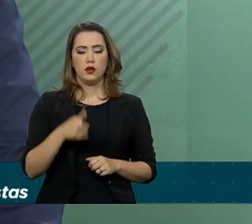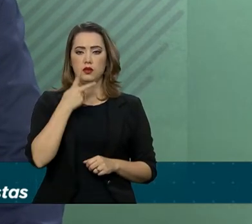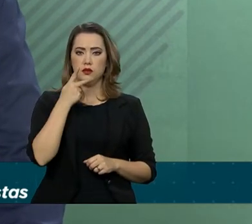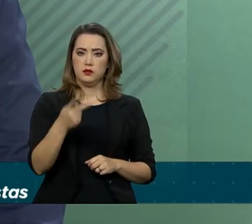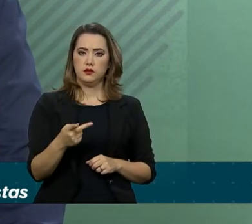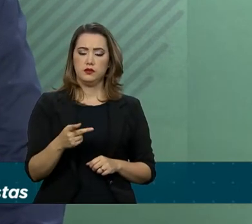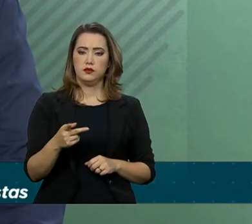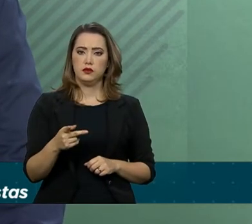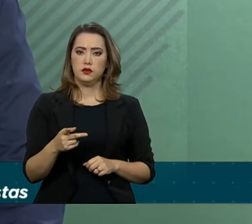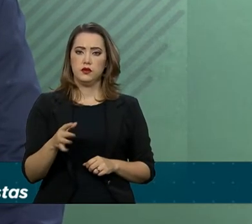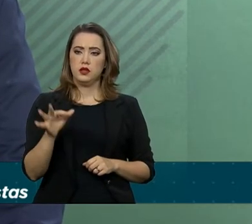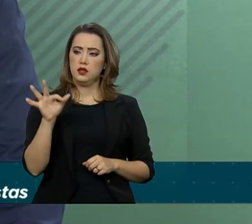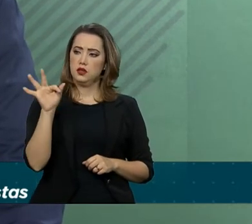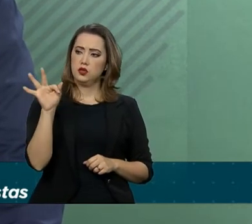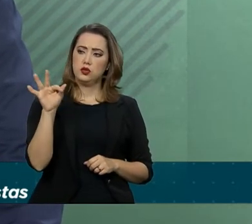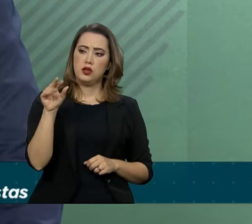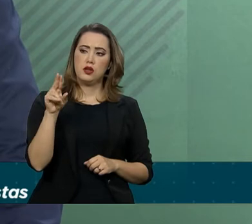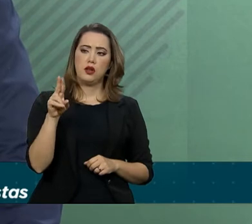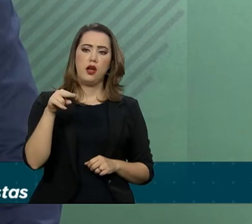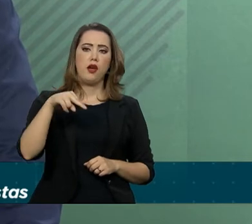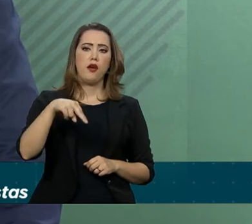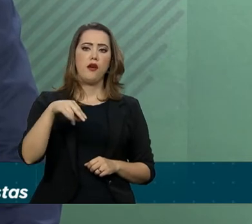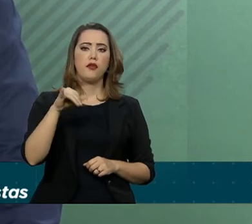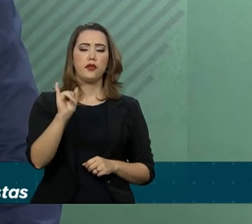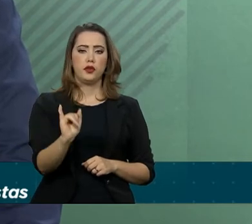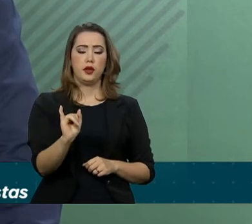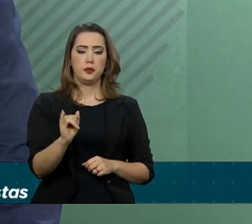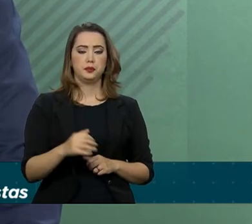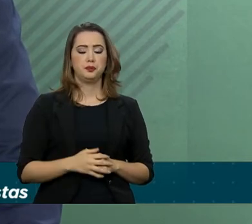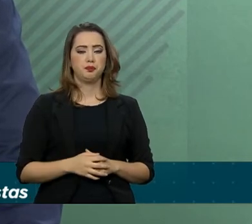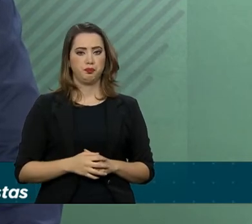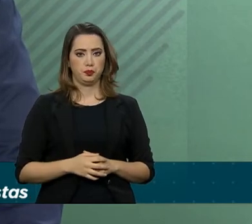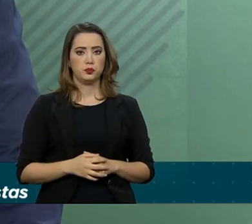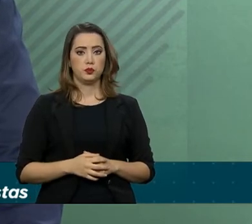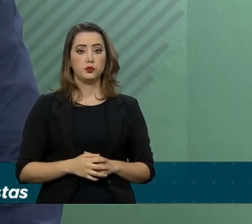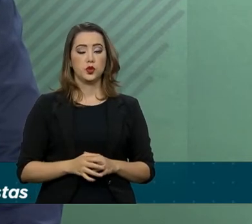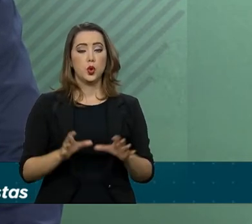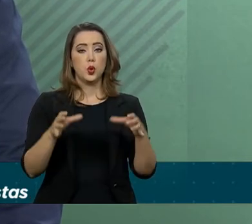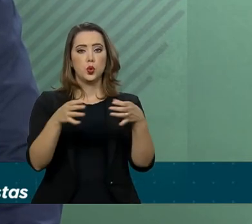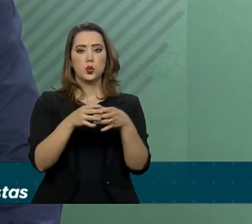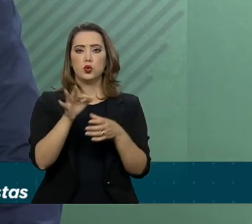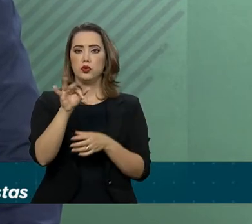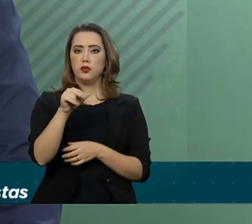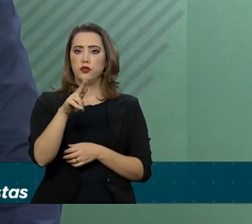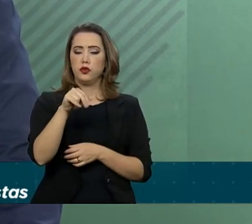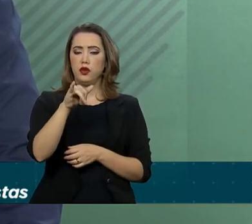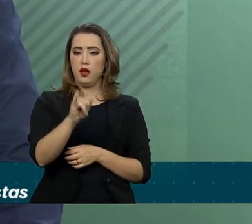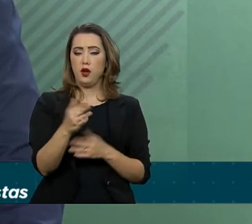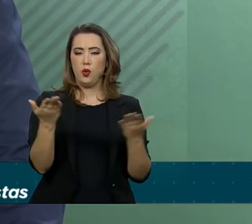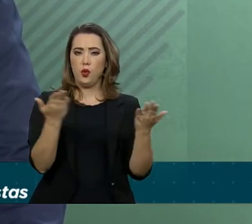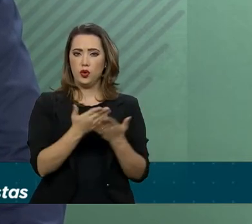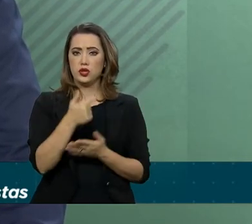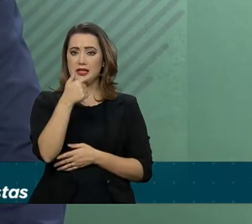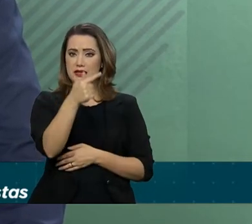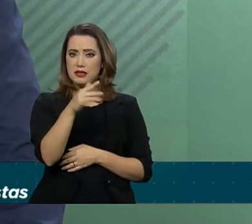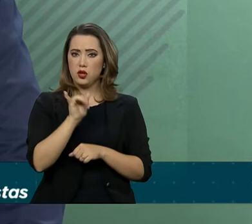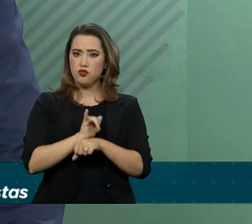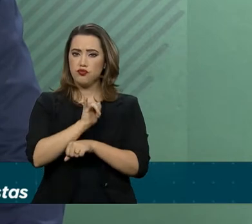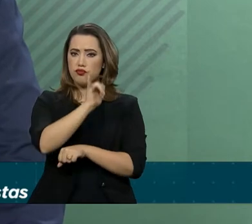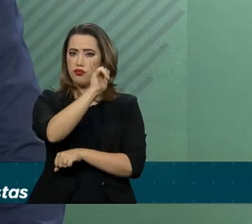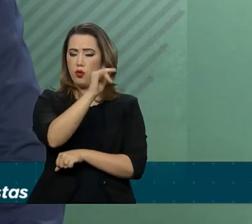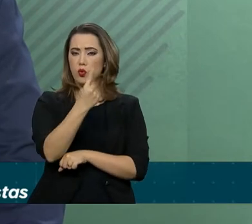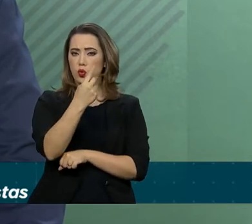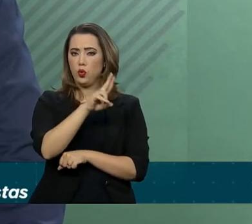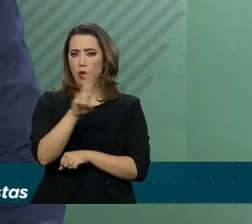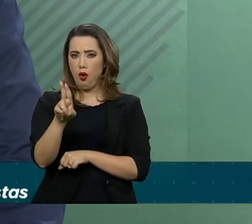à FUNAI, atualmente a FUNAI possui sete aeronaves em seu nome e